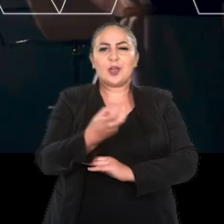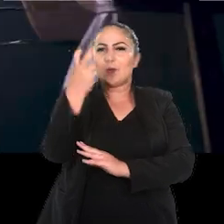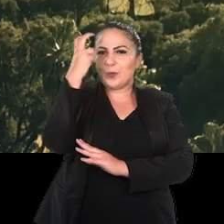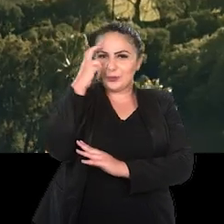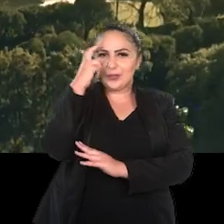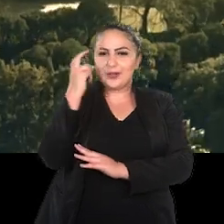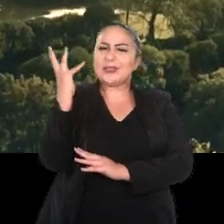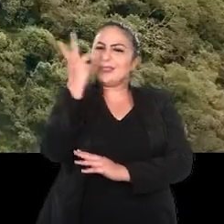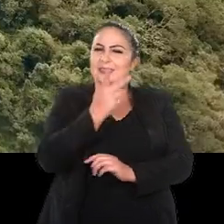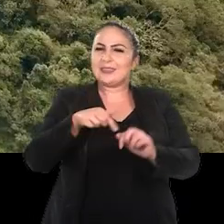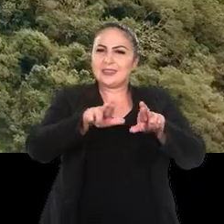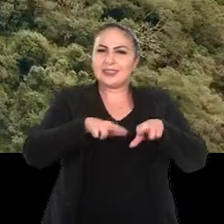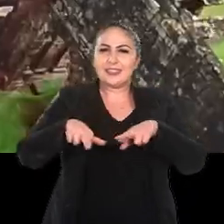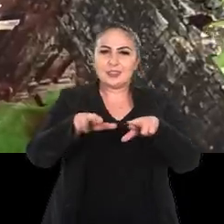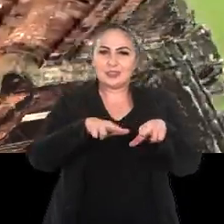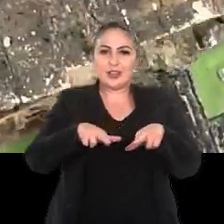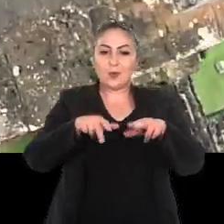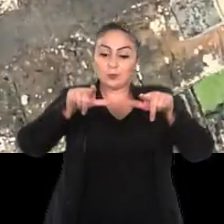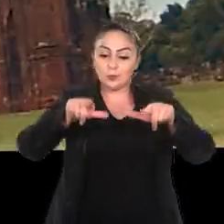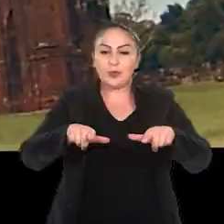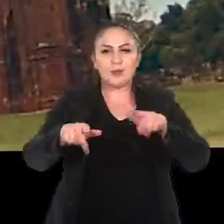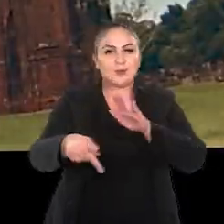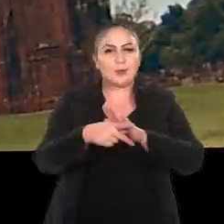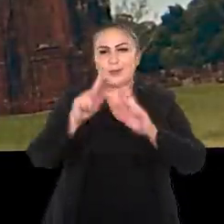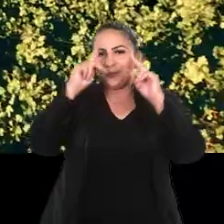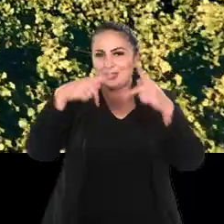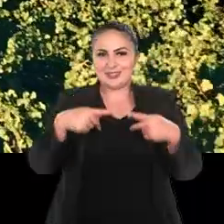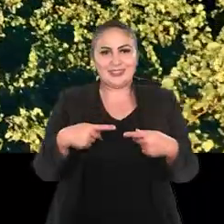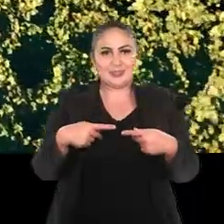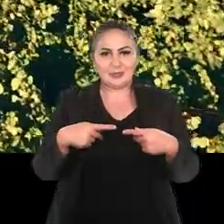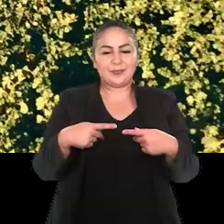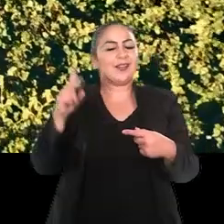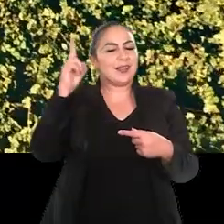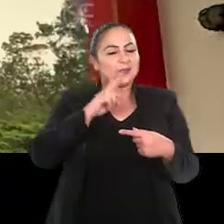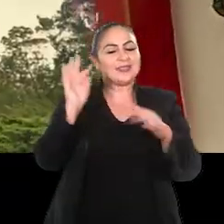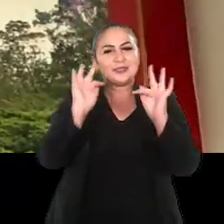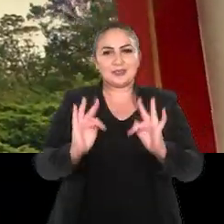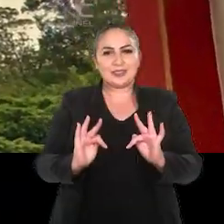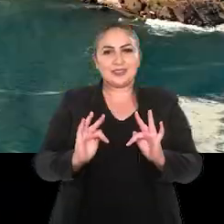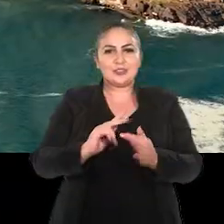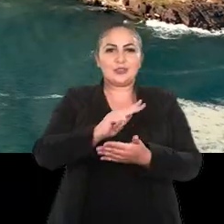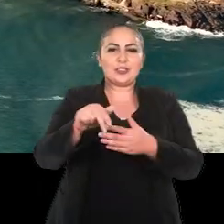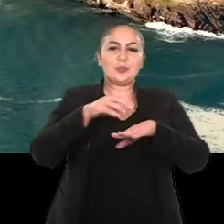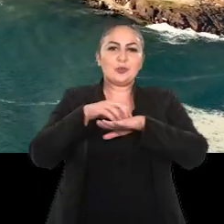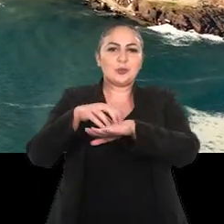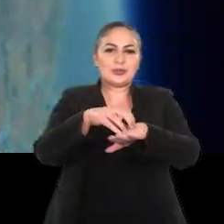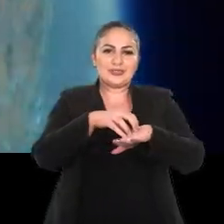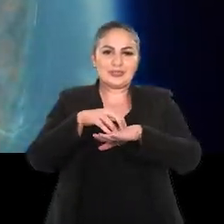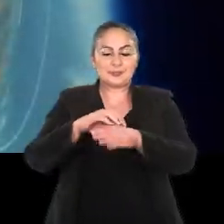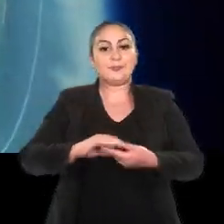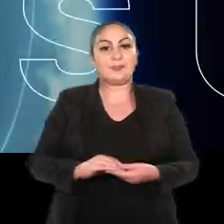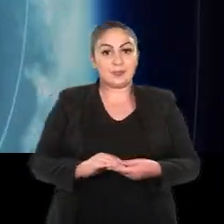cultural e lindas regiões que se tornaram patrimônio da humanidade e lembrança feliz para milhares de turistas.